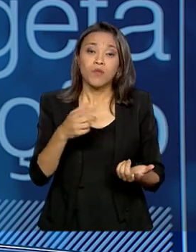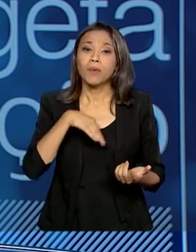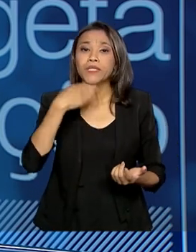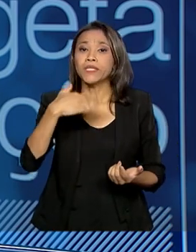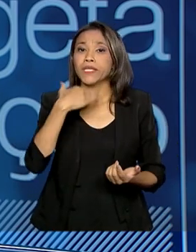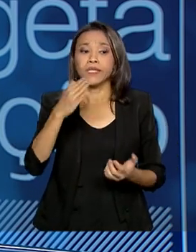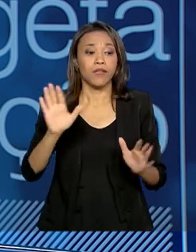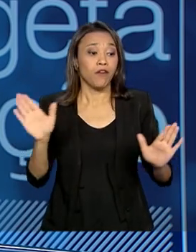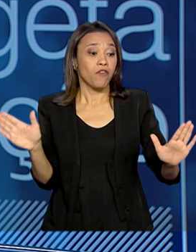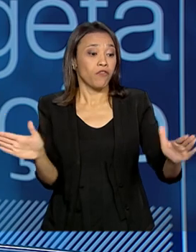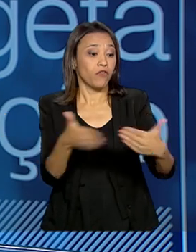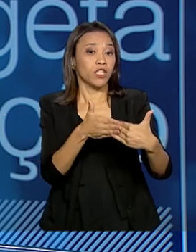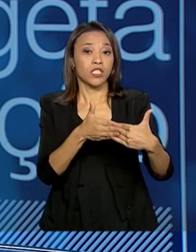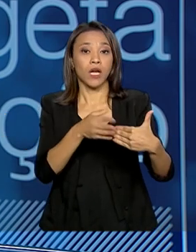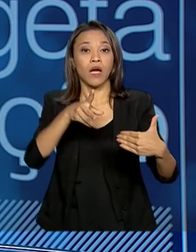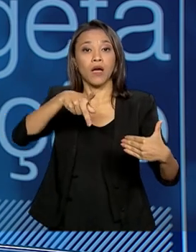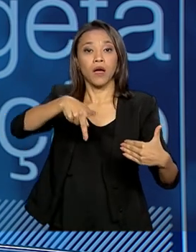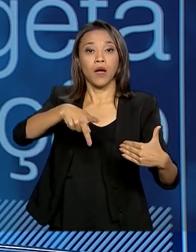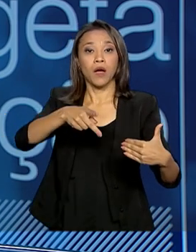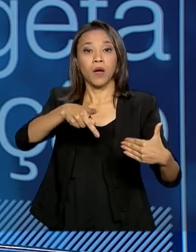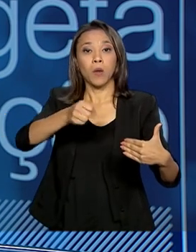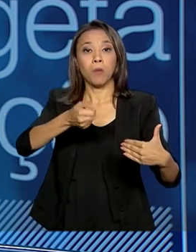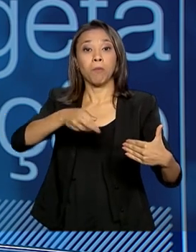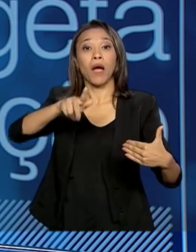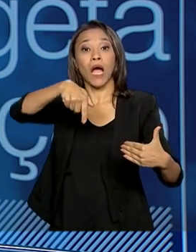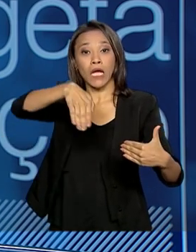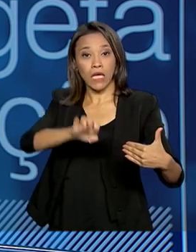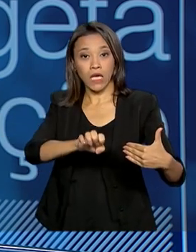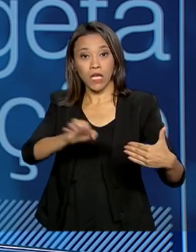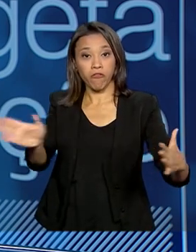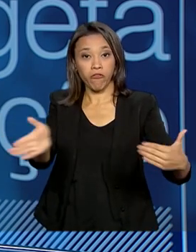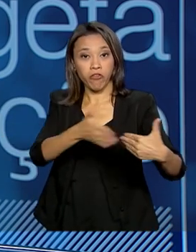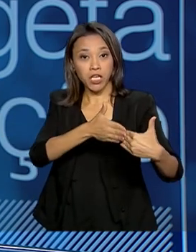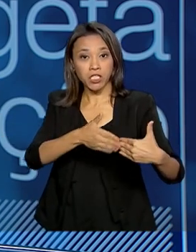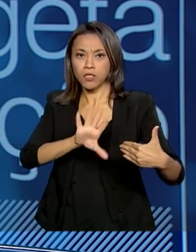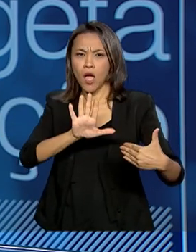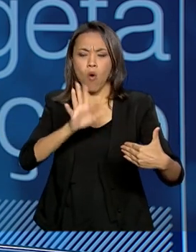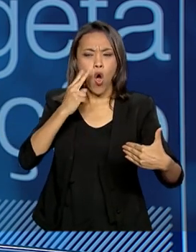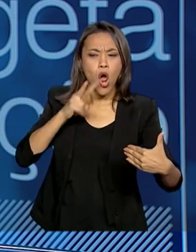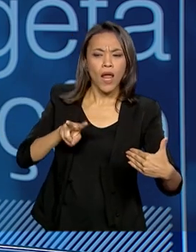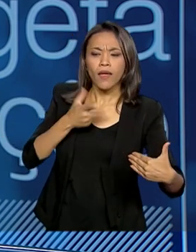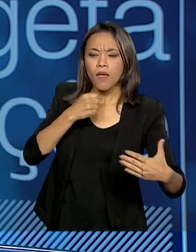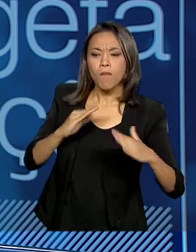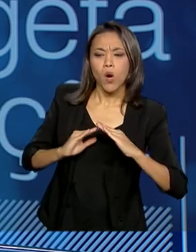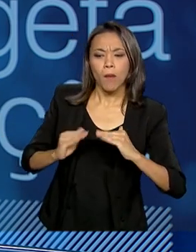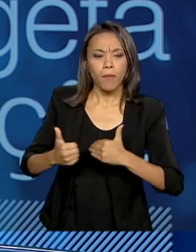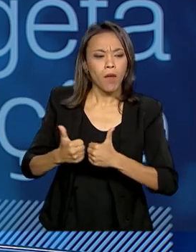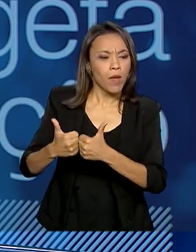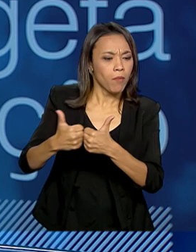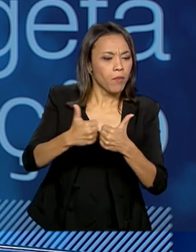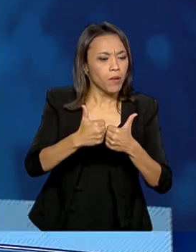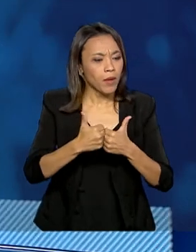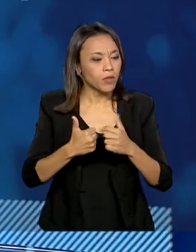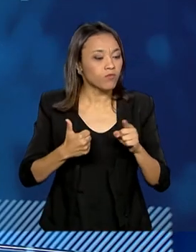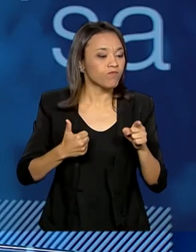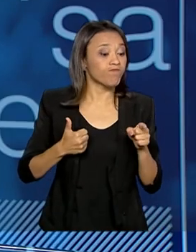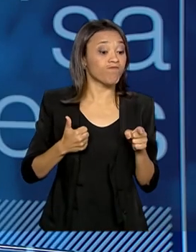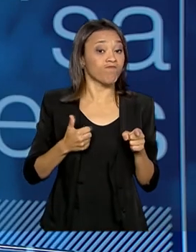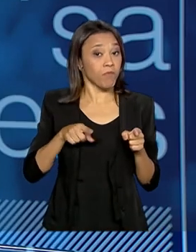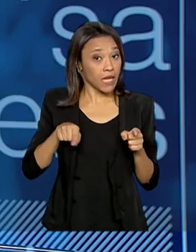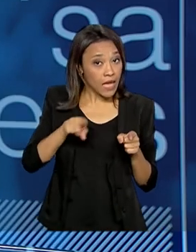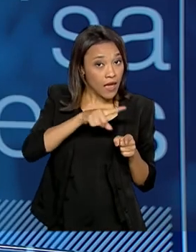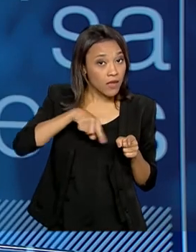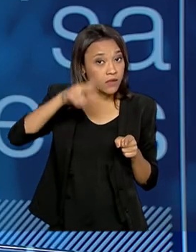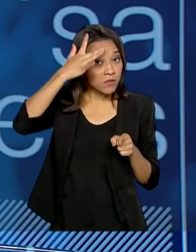aquela unidade. Você tem que fazer com que olhar para as populações locais para que elas